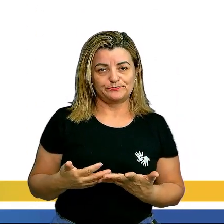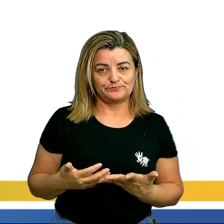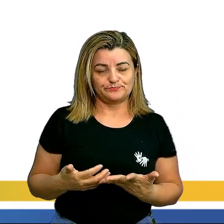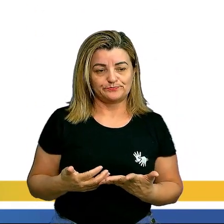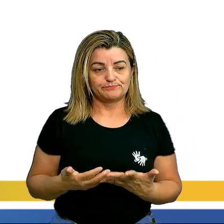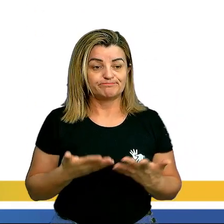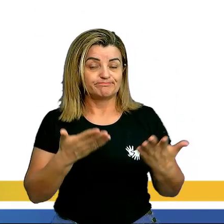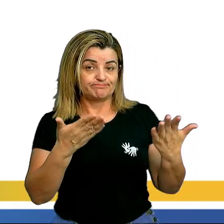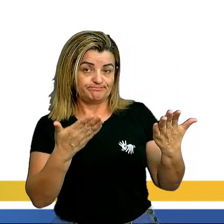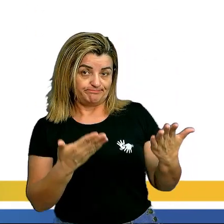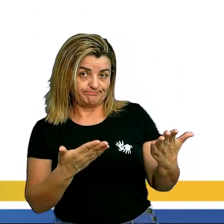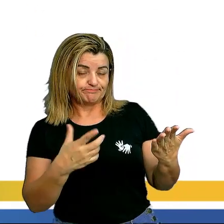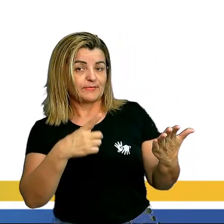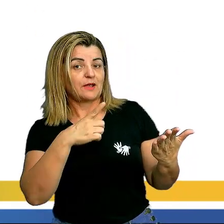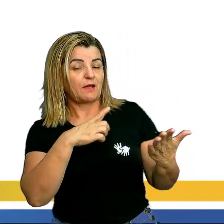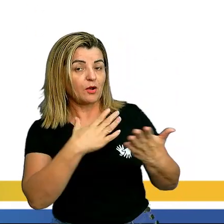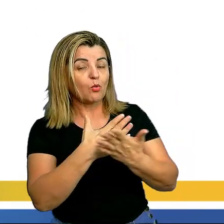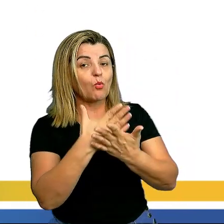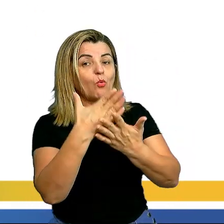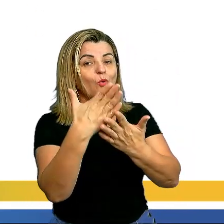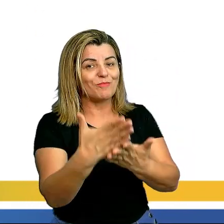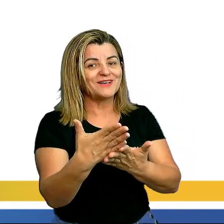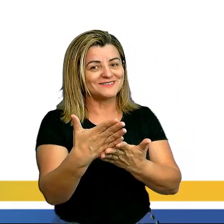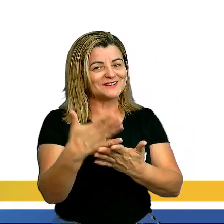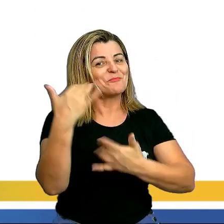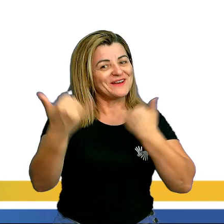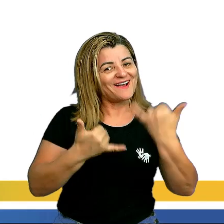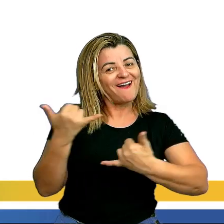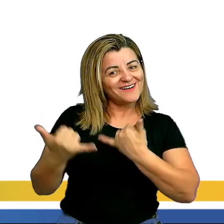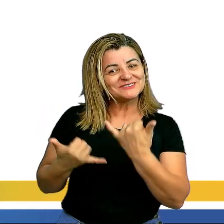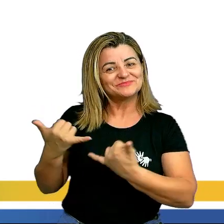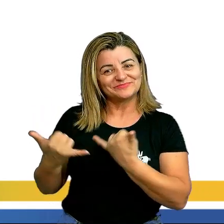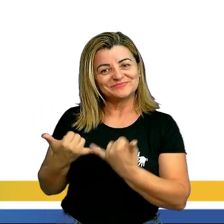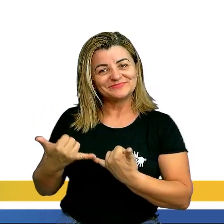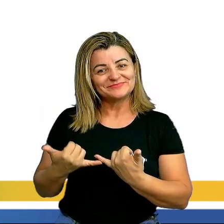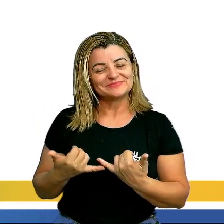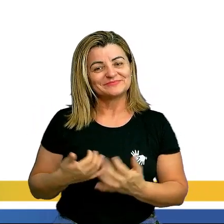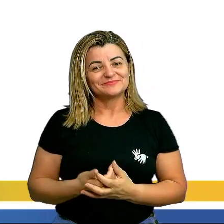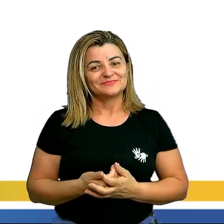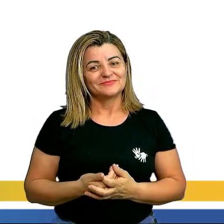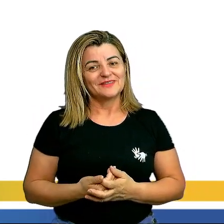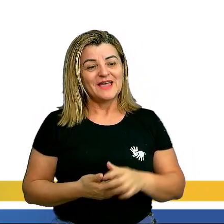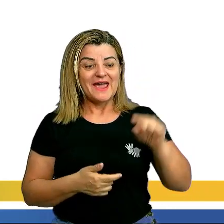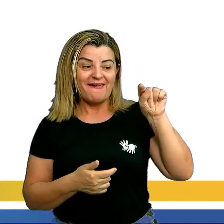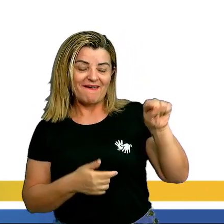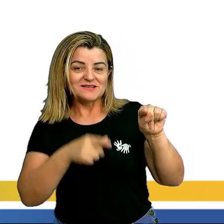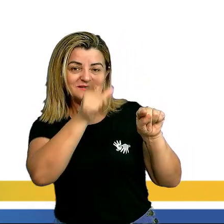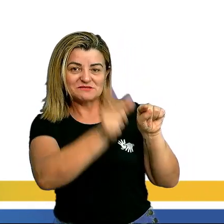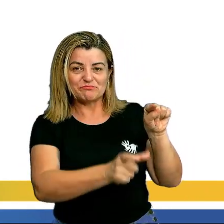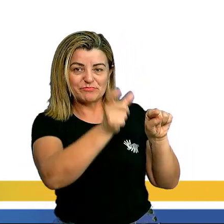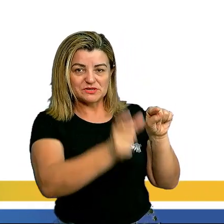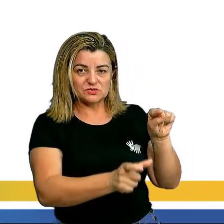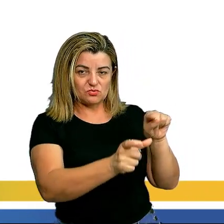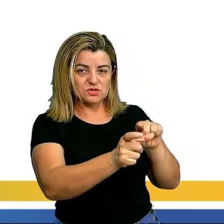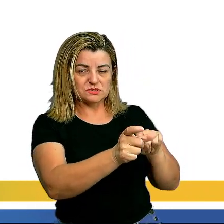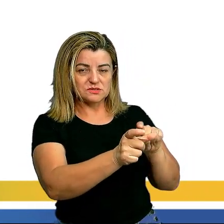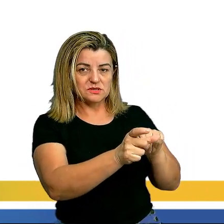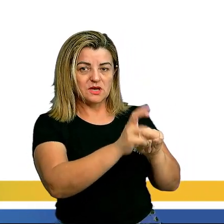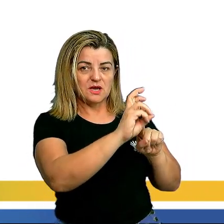E aí a gente começa a brincadeira. Dessas pessoas, 55